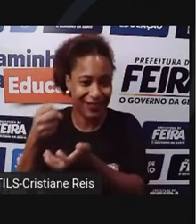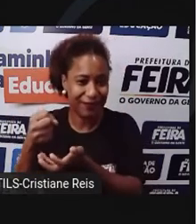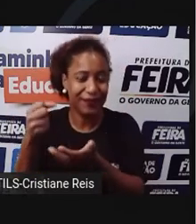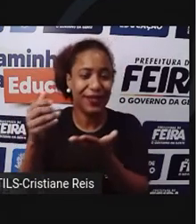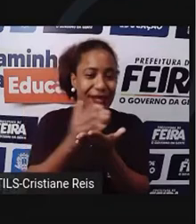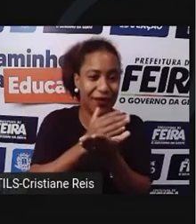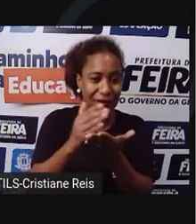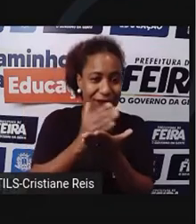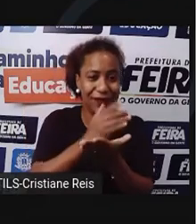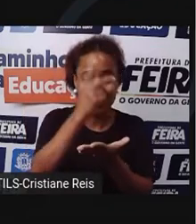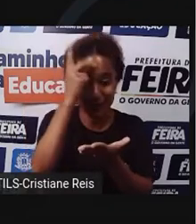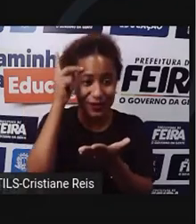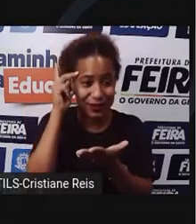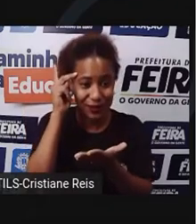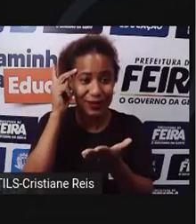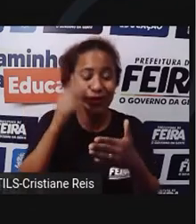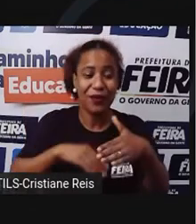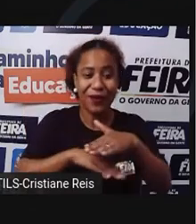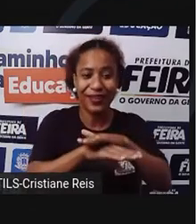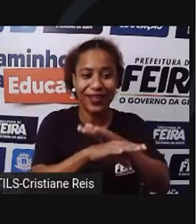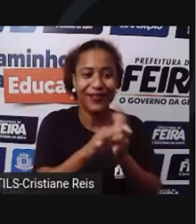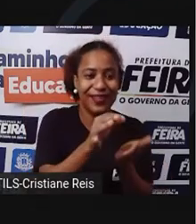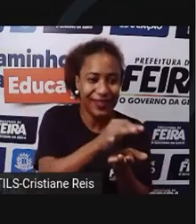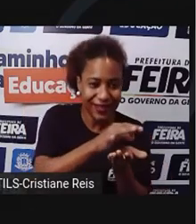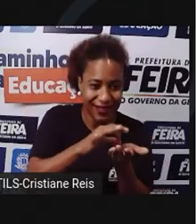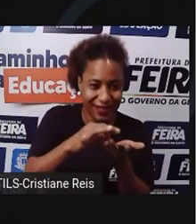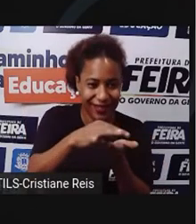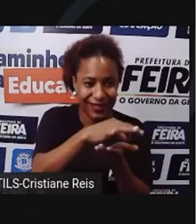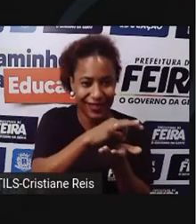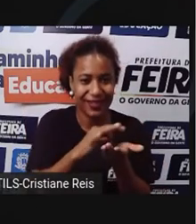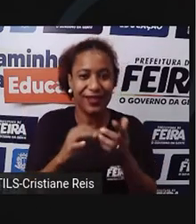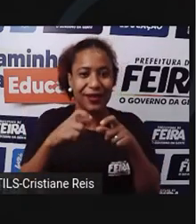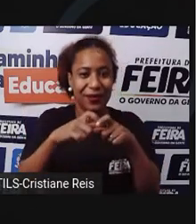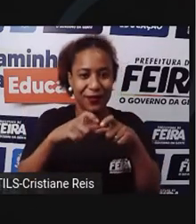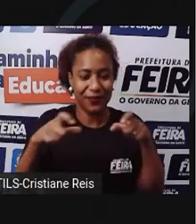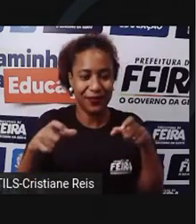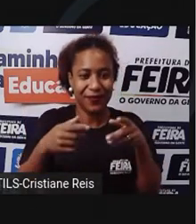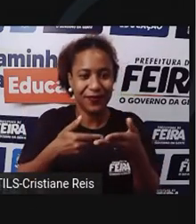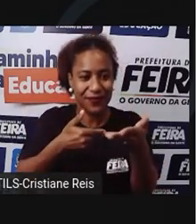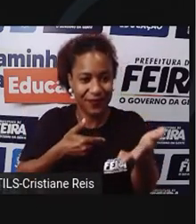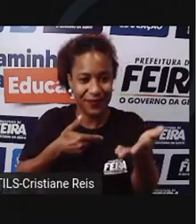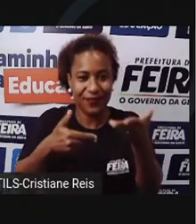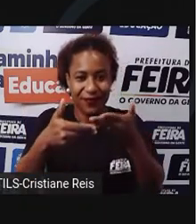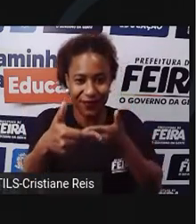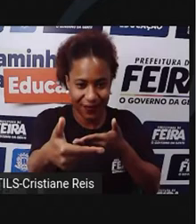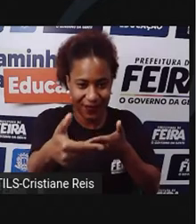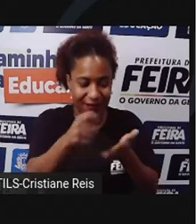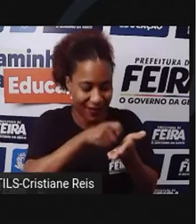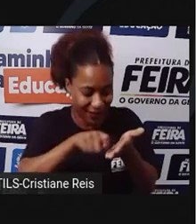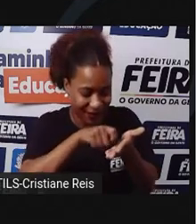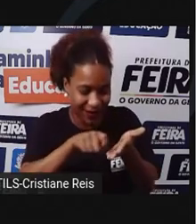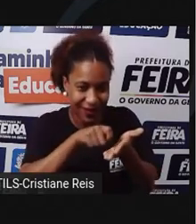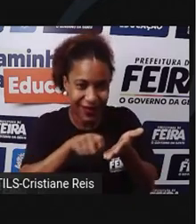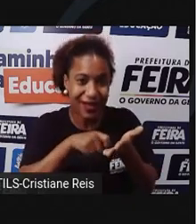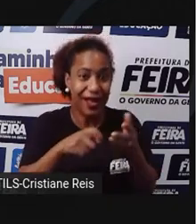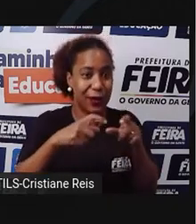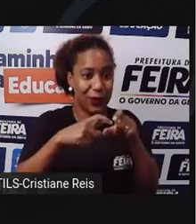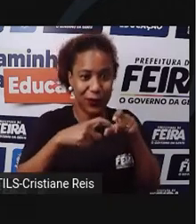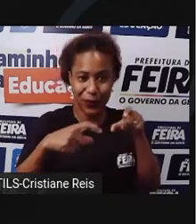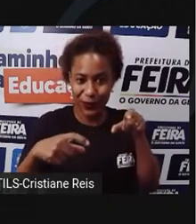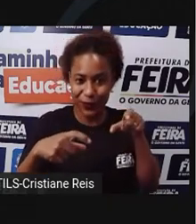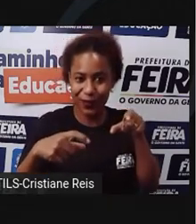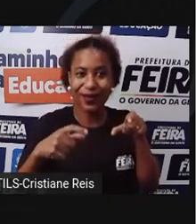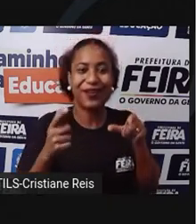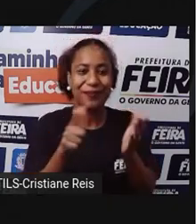metais E como garantia Entregavam um papel Que representava A quantidade guardada Foi assim que surgiram As notas de papel